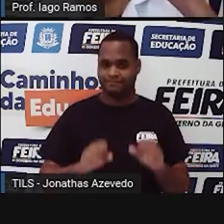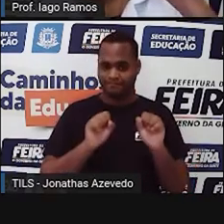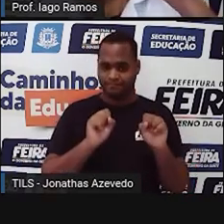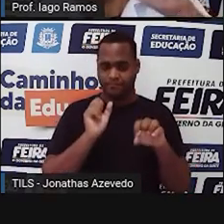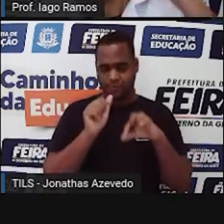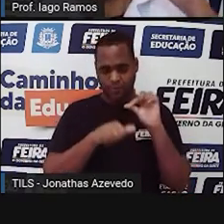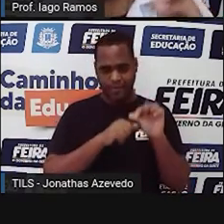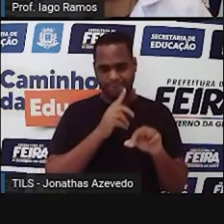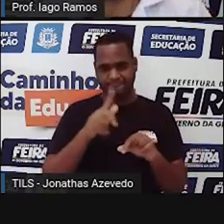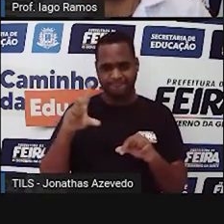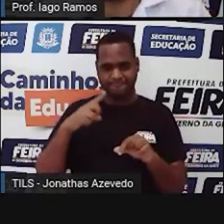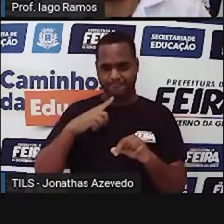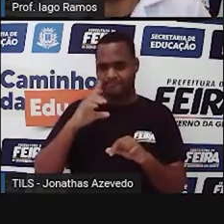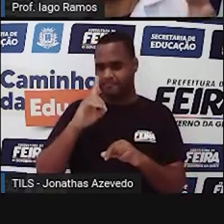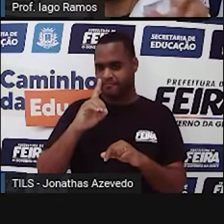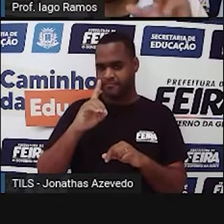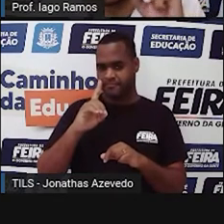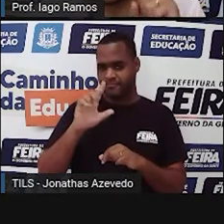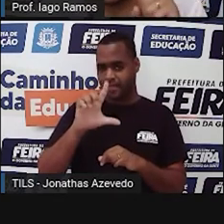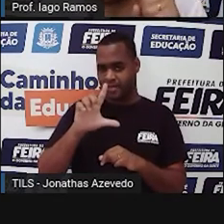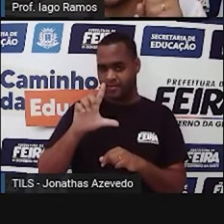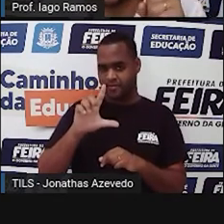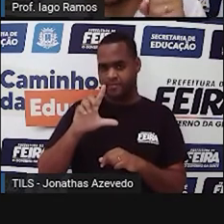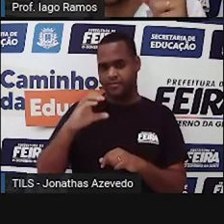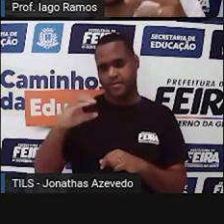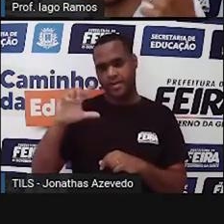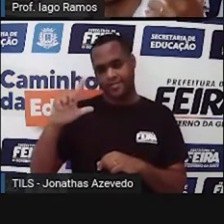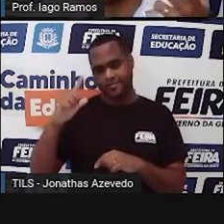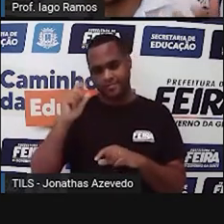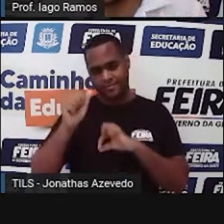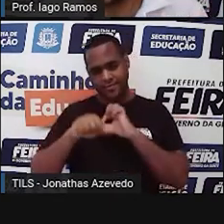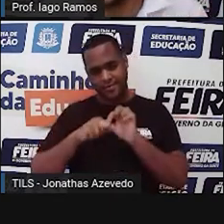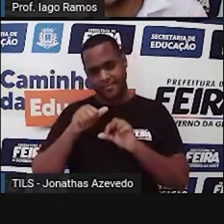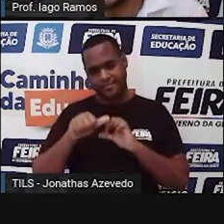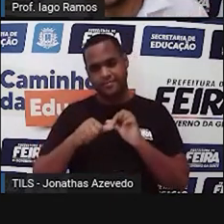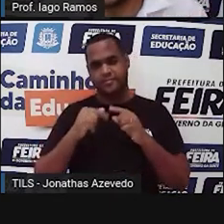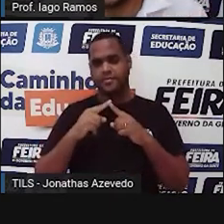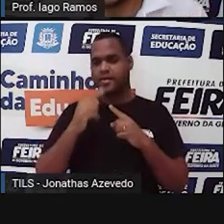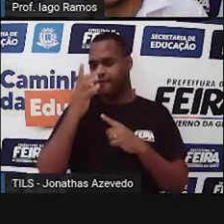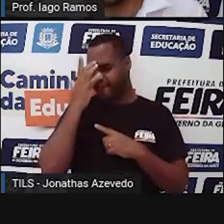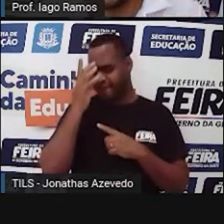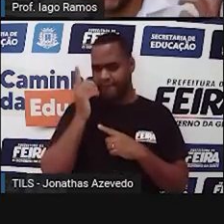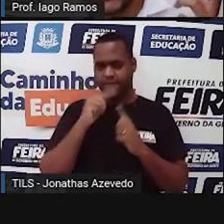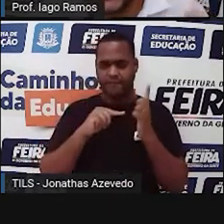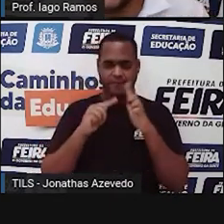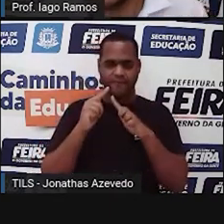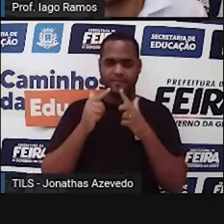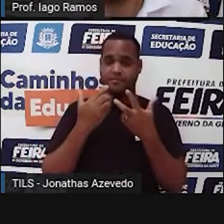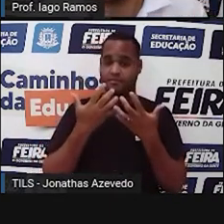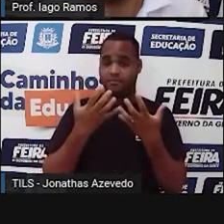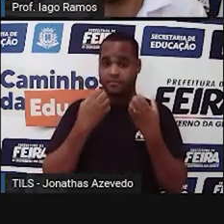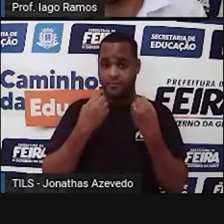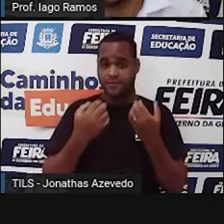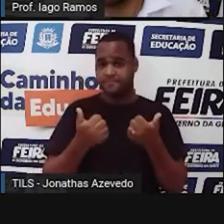centilitro. Mas tem um detalhe bacana aqui que eu acho que vai facilitar as contas. Por quê?